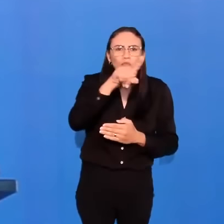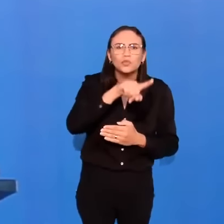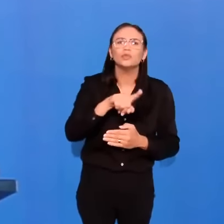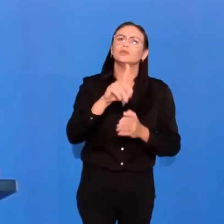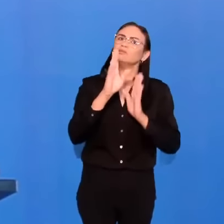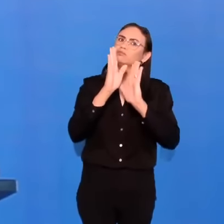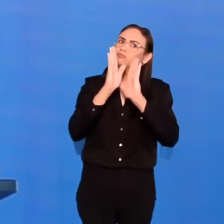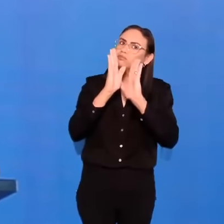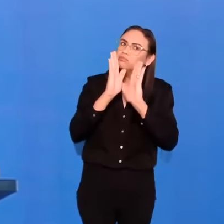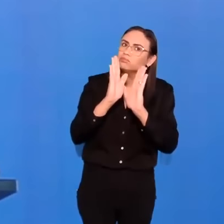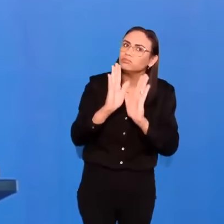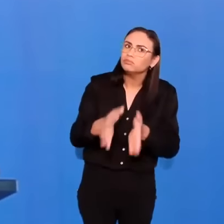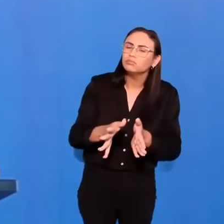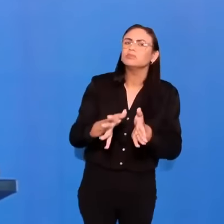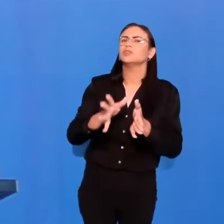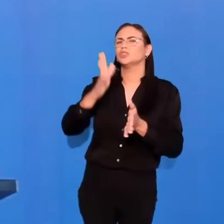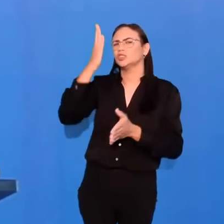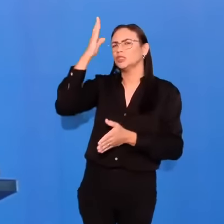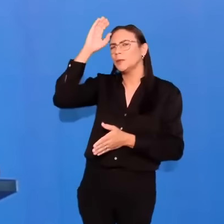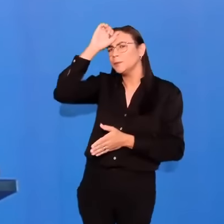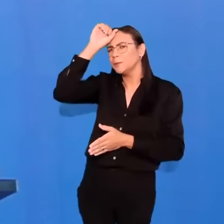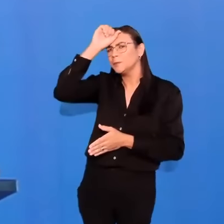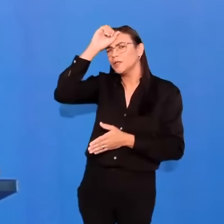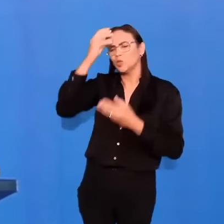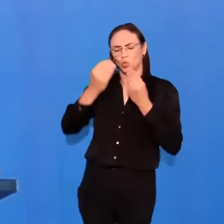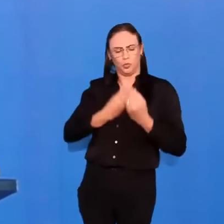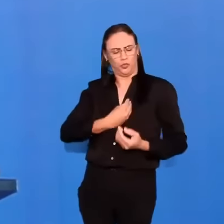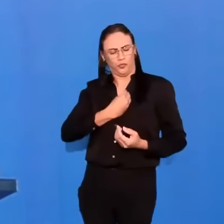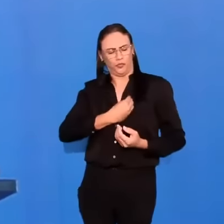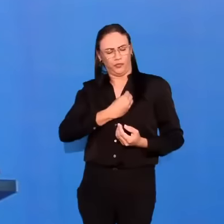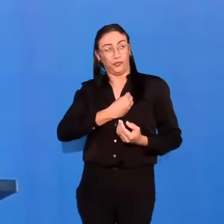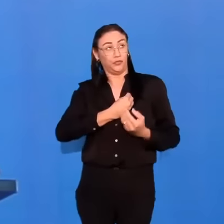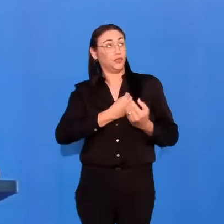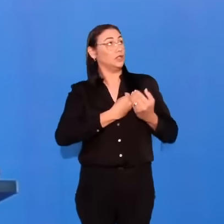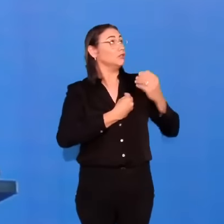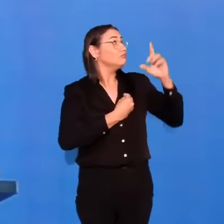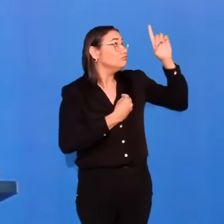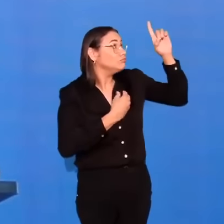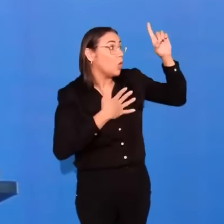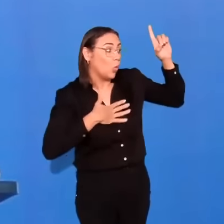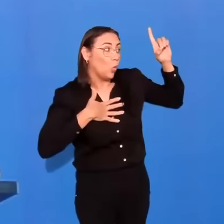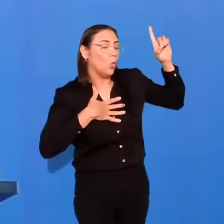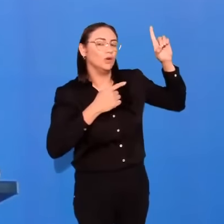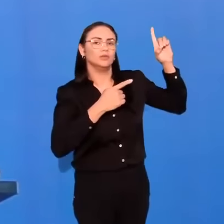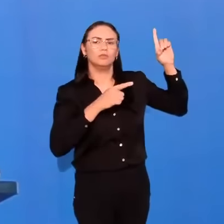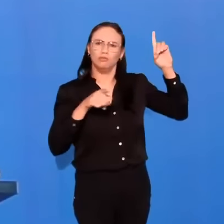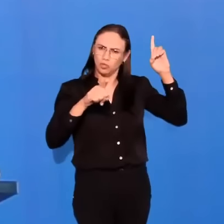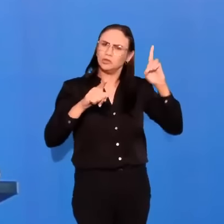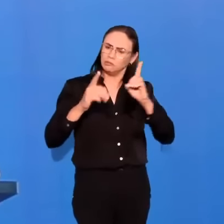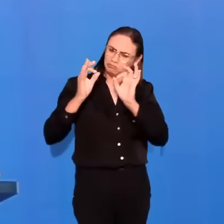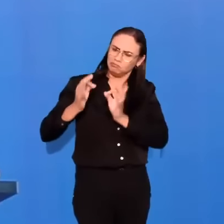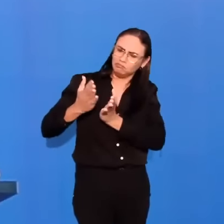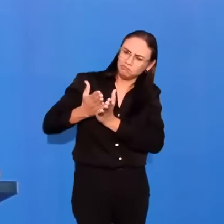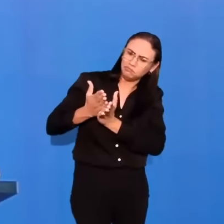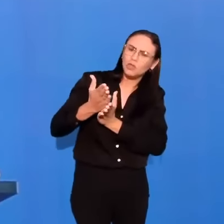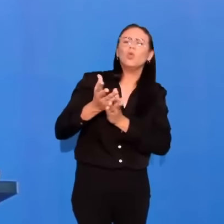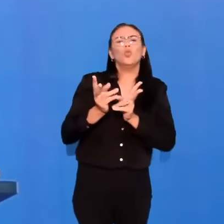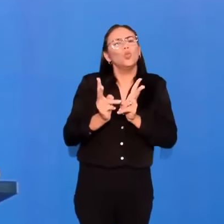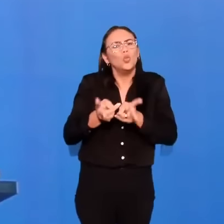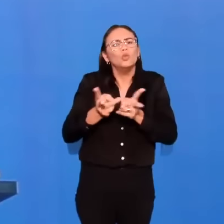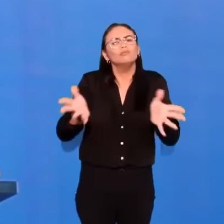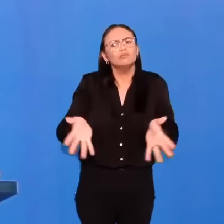quanto a maneira, porque deveis viver e agradar a Deus, e efetivamente estáis fazendo, continueis